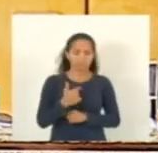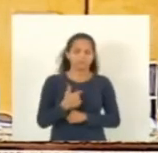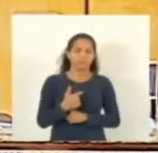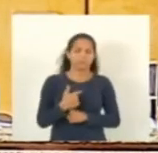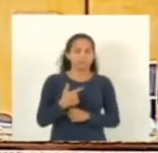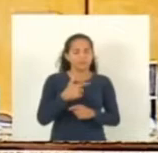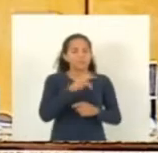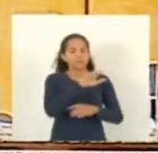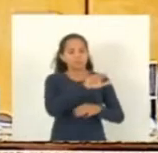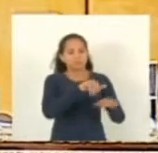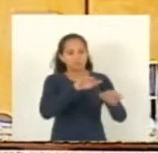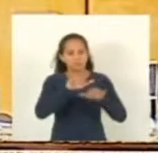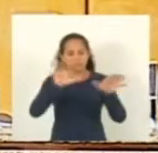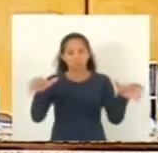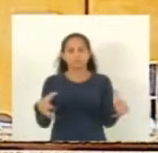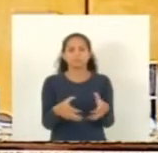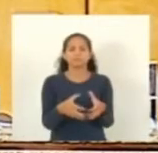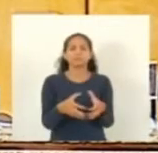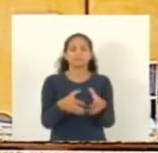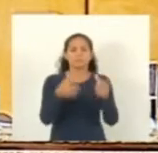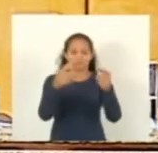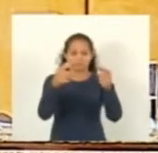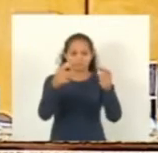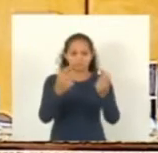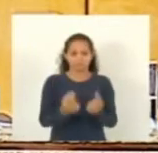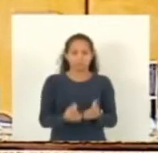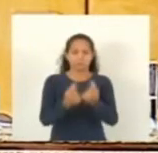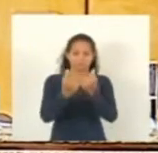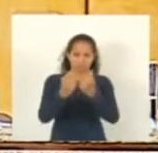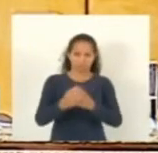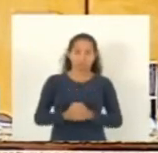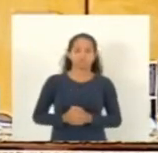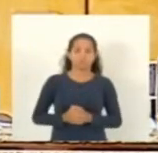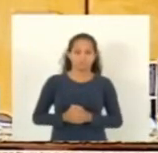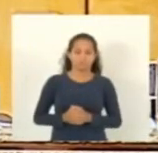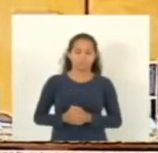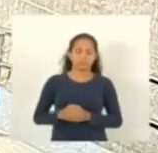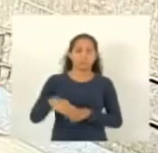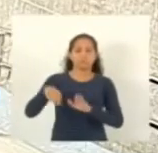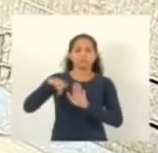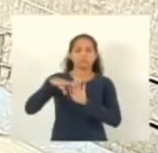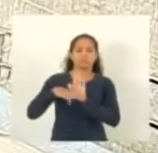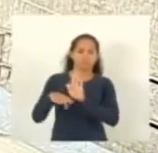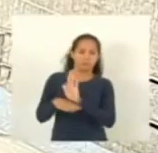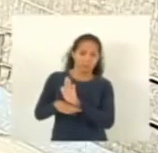Comissão de Finanças e dou a palavra pela ordem ao deputado Sérgio Majeski.